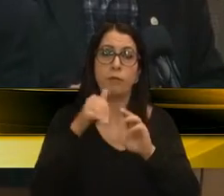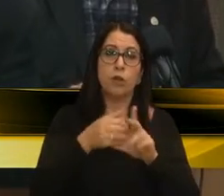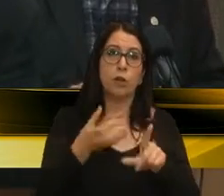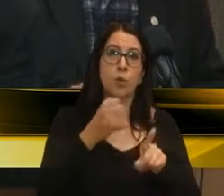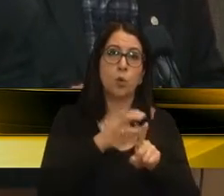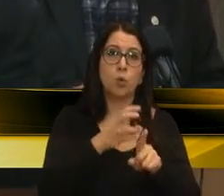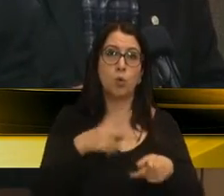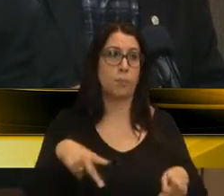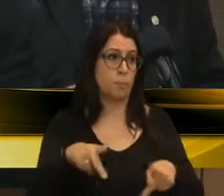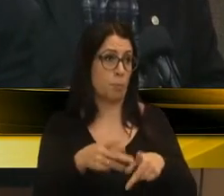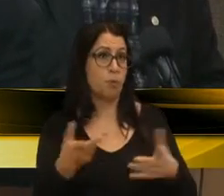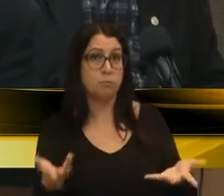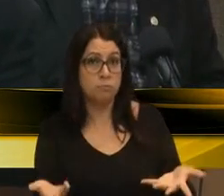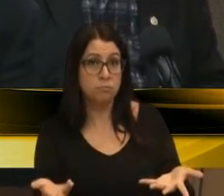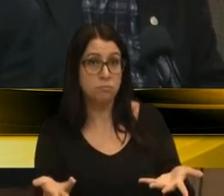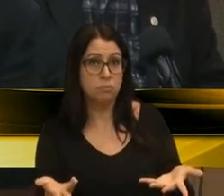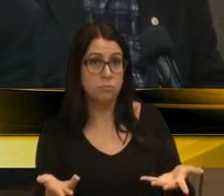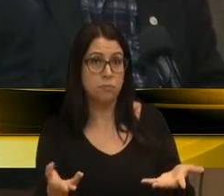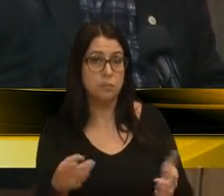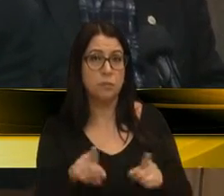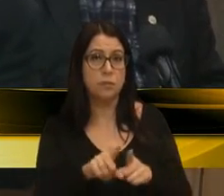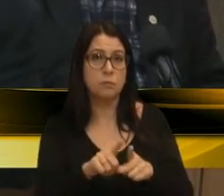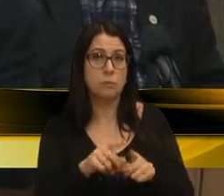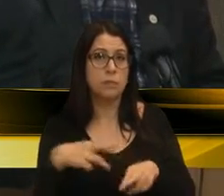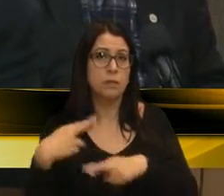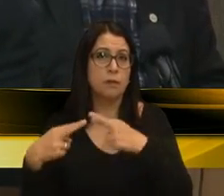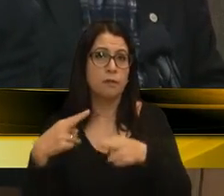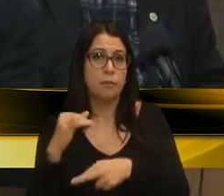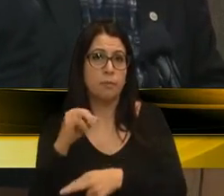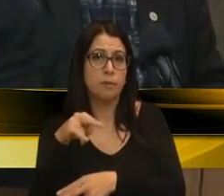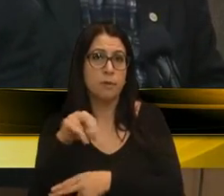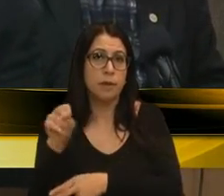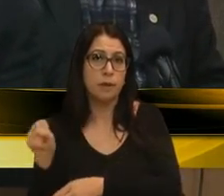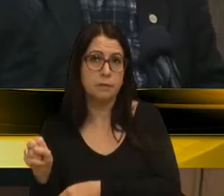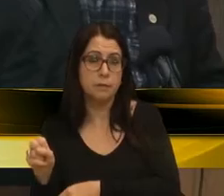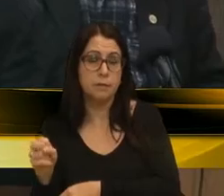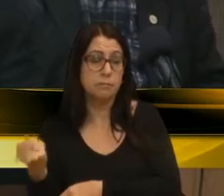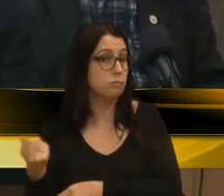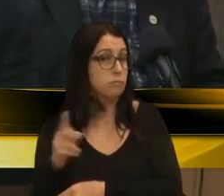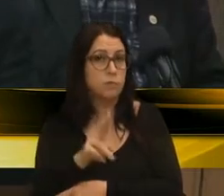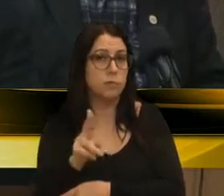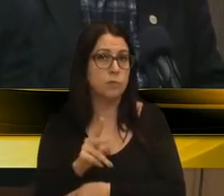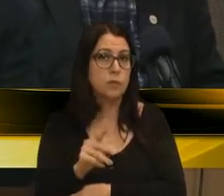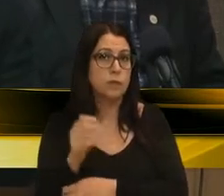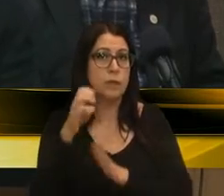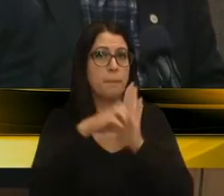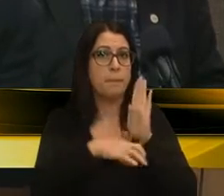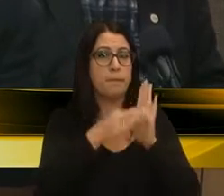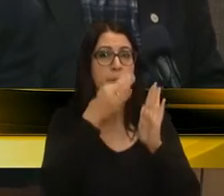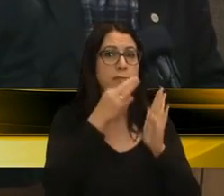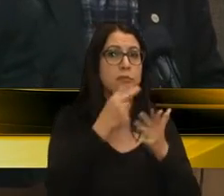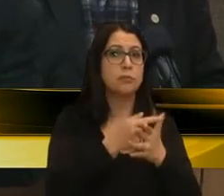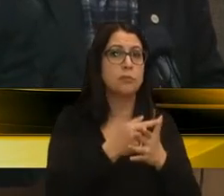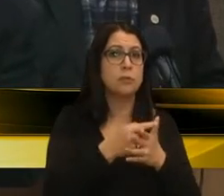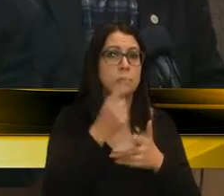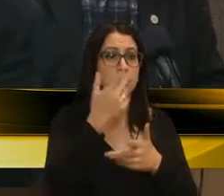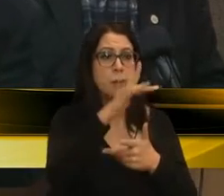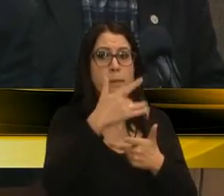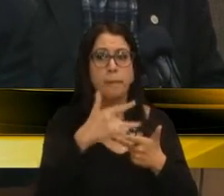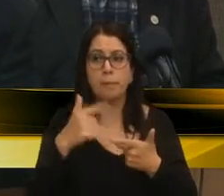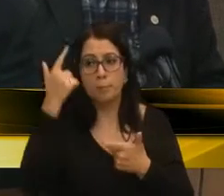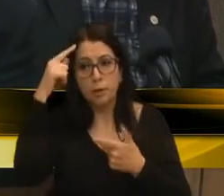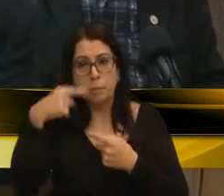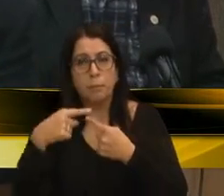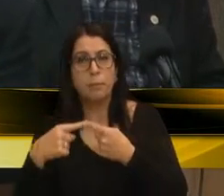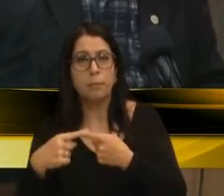contra o povo, emendas depois na reforma da Previdência, vão te mandar uma emenda para Caxias, uma emenda não sei para onde, não sei para